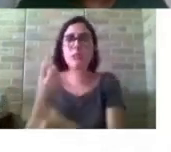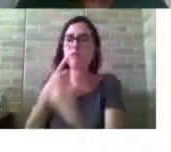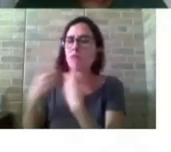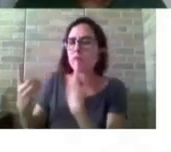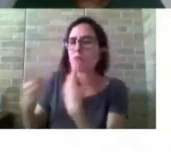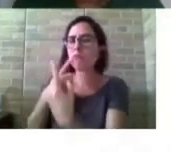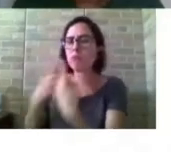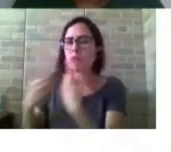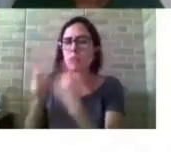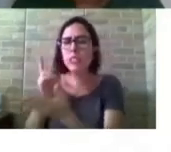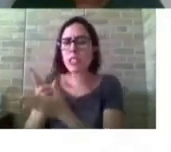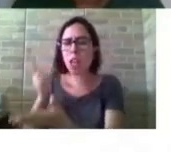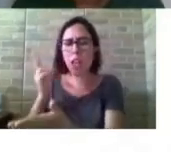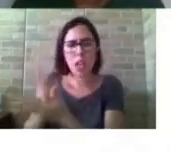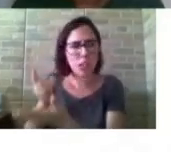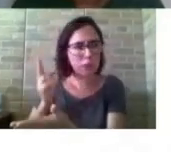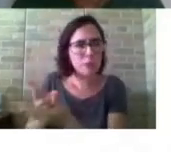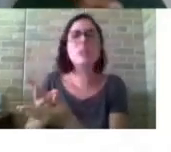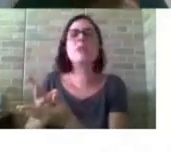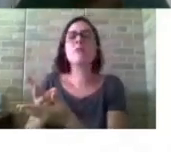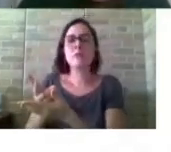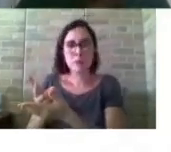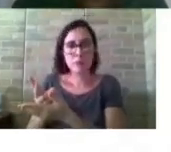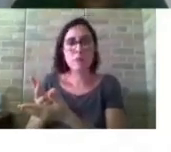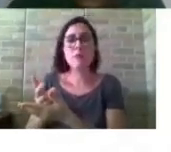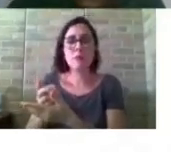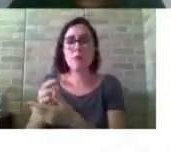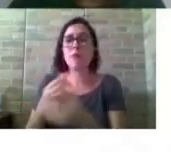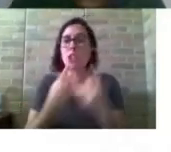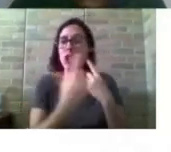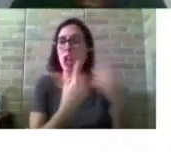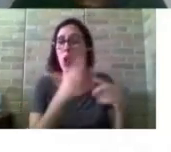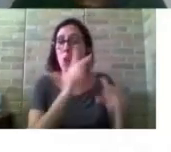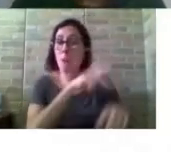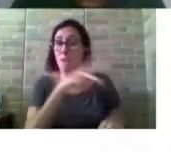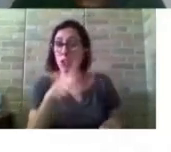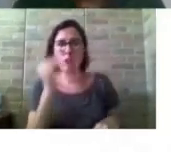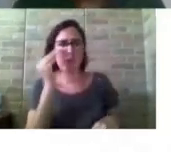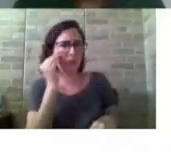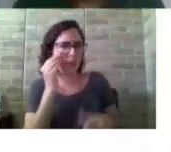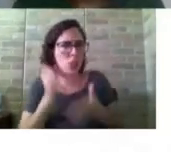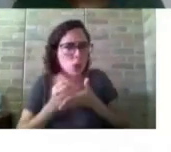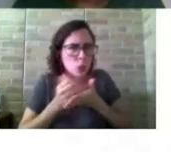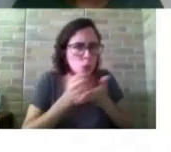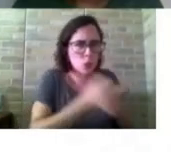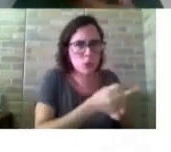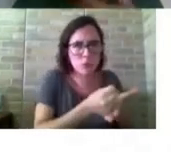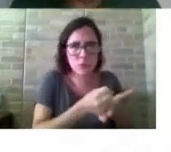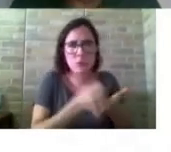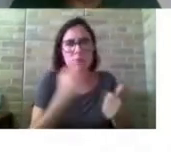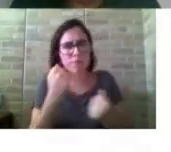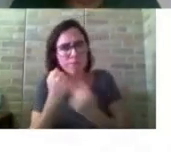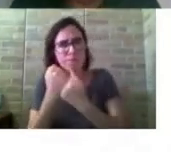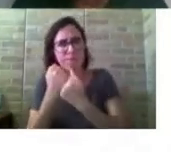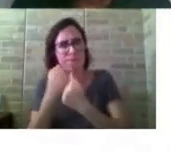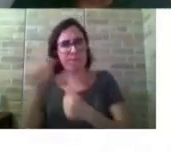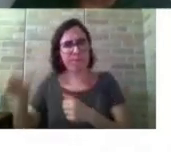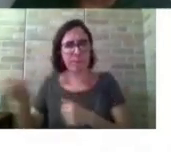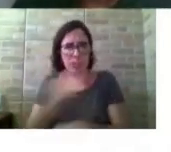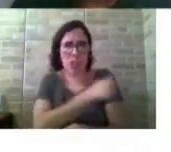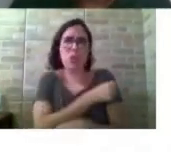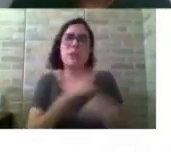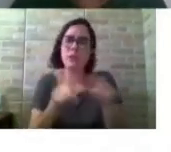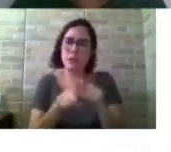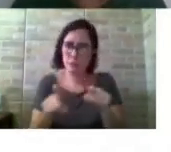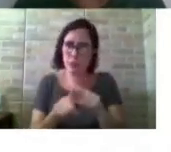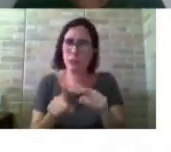permanente com docência de forma a prestar um suporte necessário ao aluno que diz respeito ao